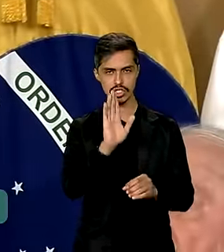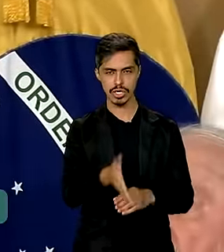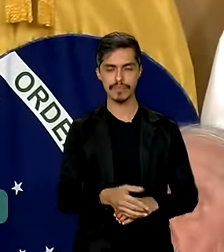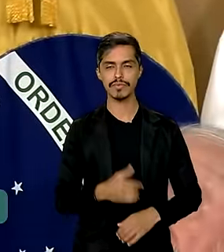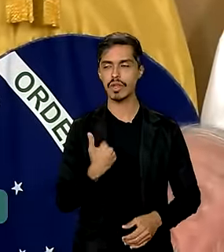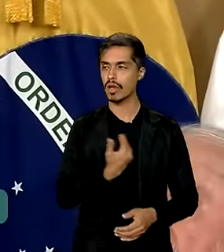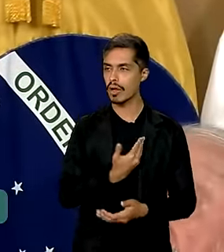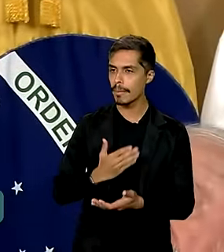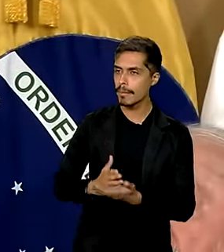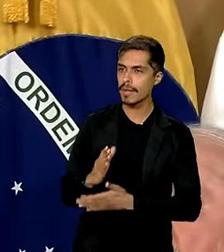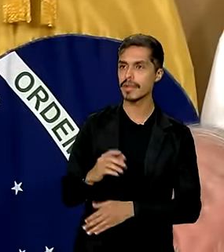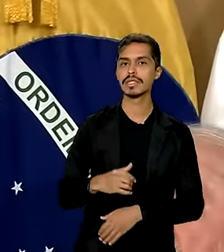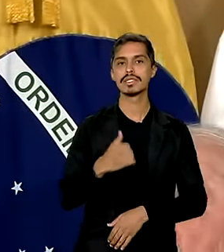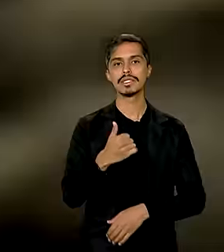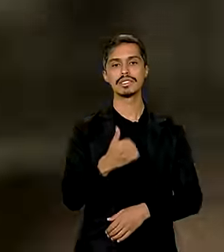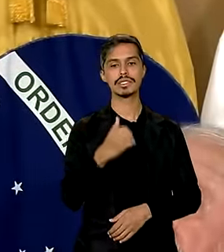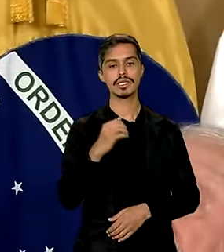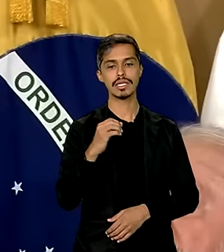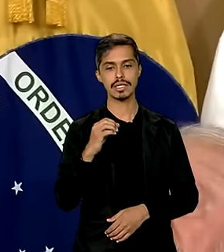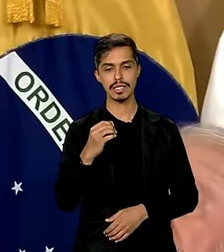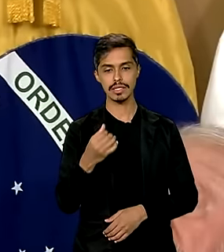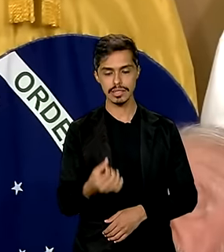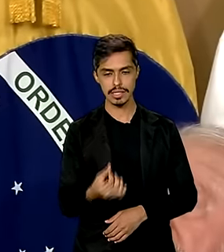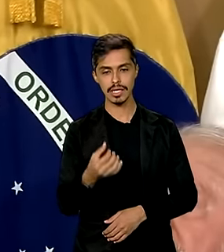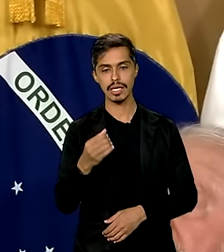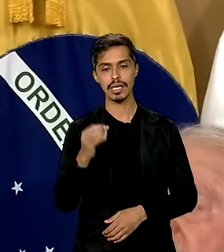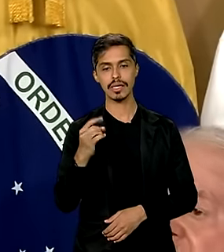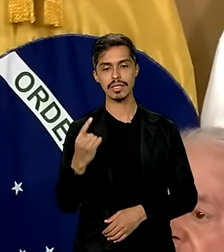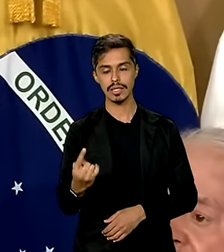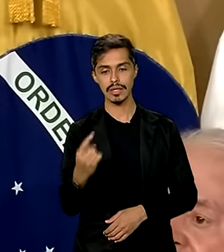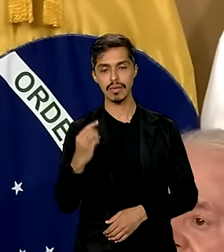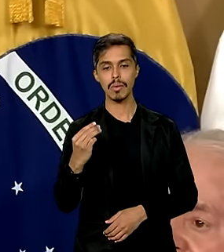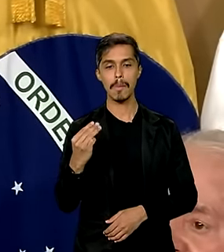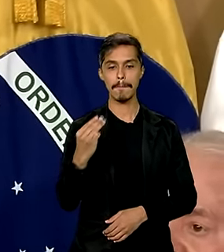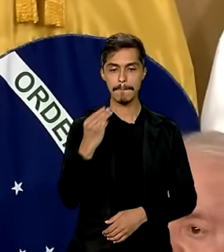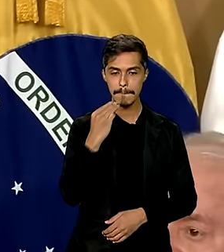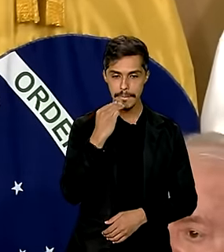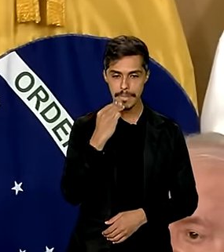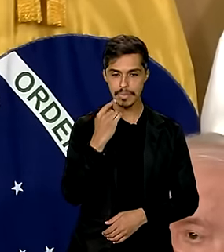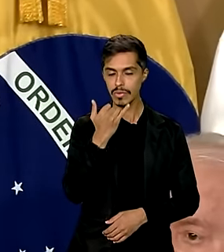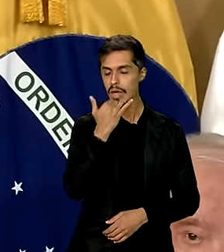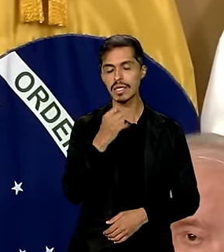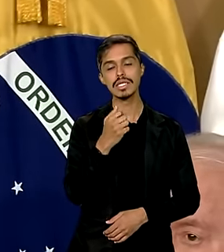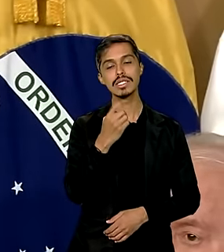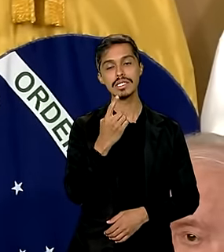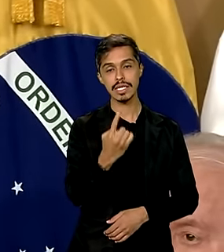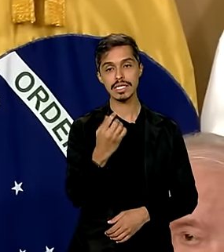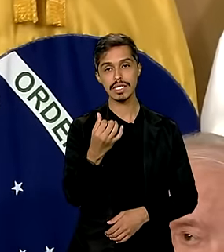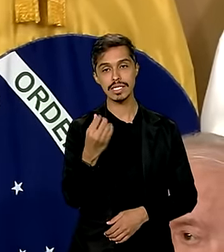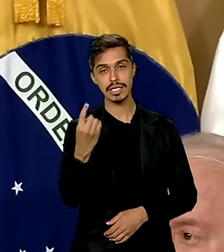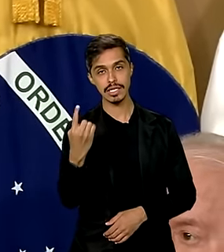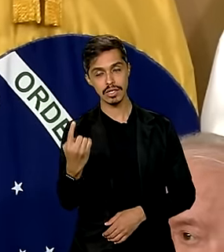161 mil benefícios.